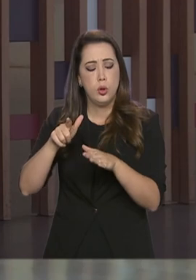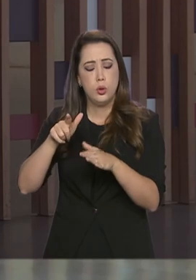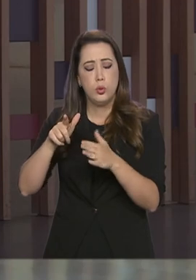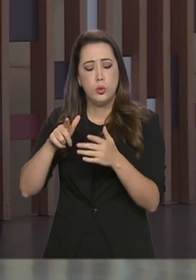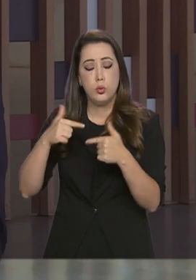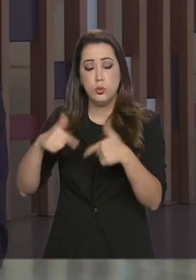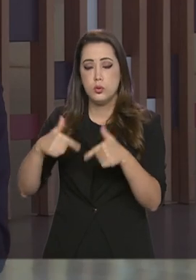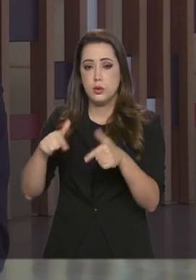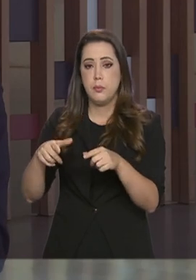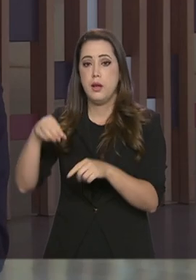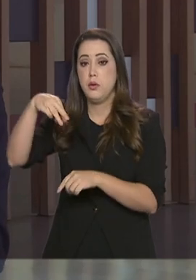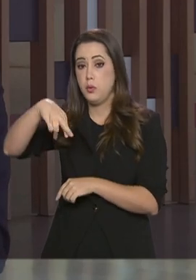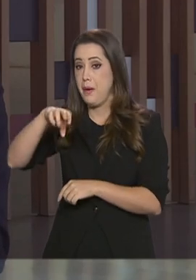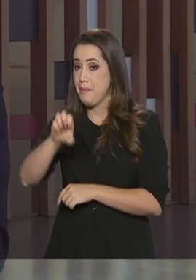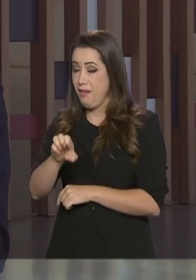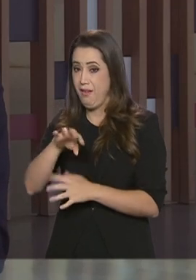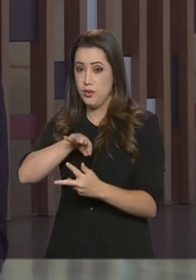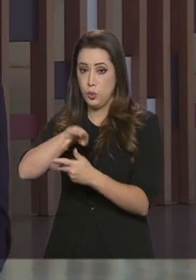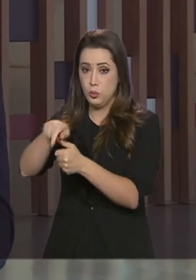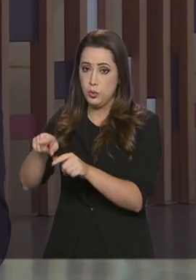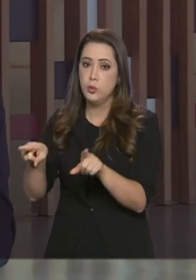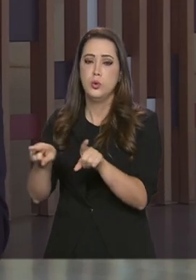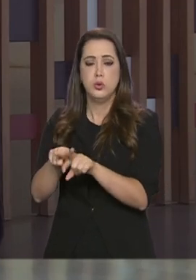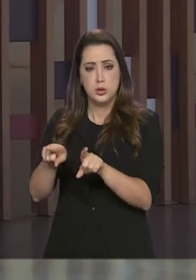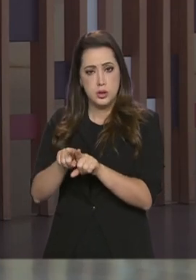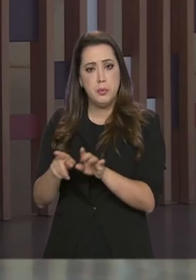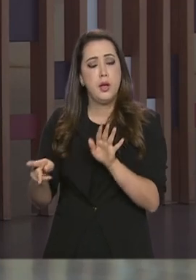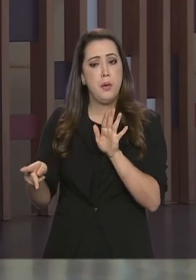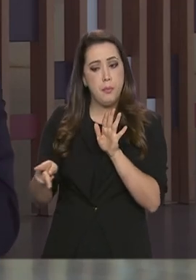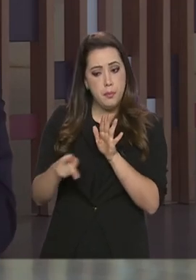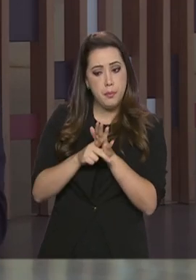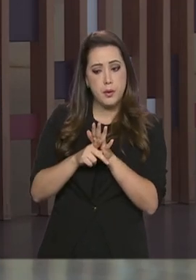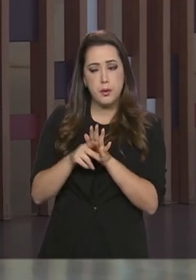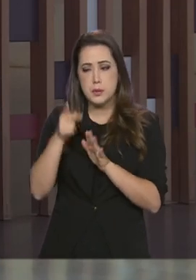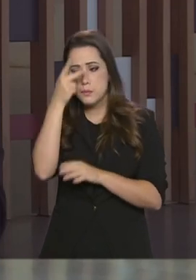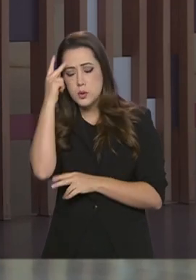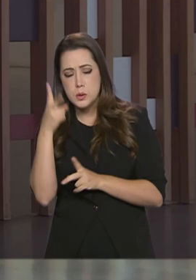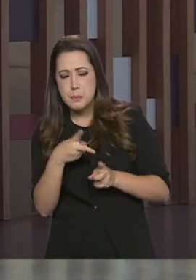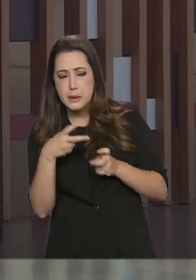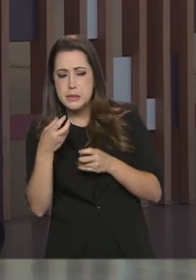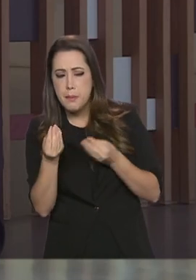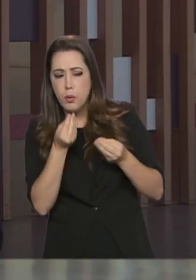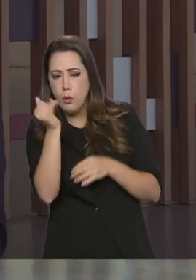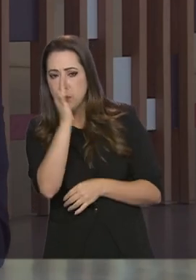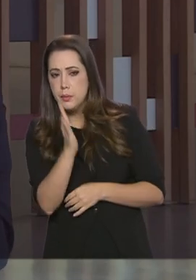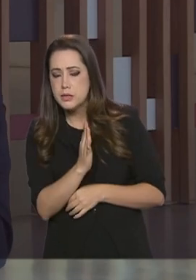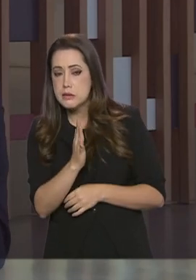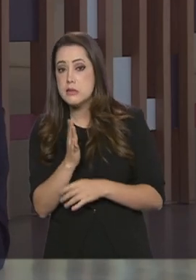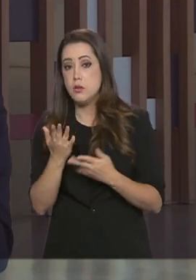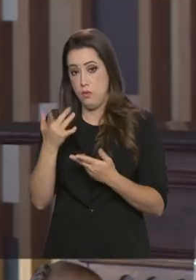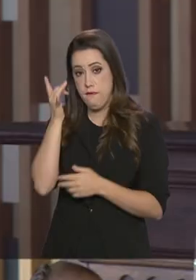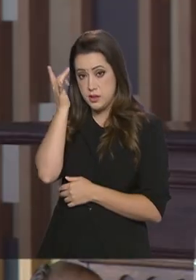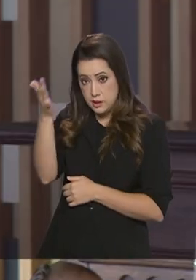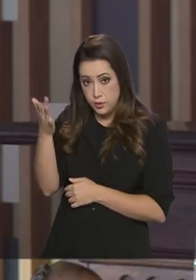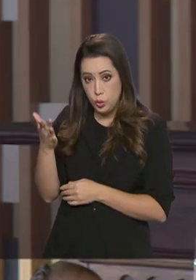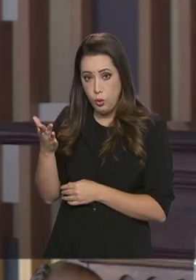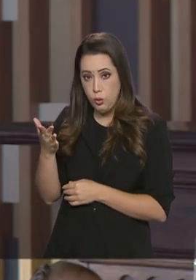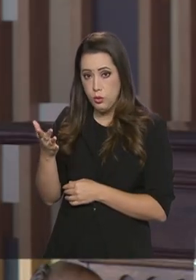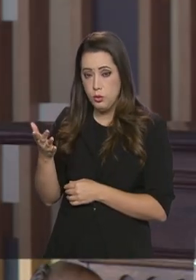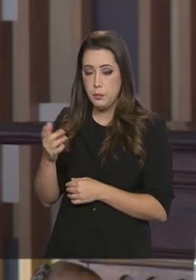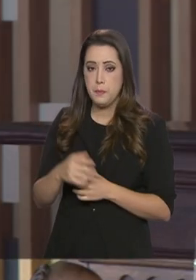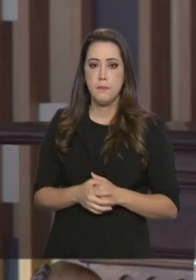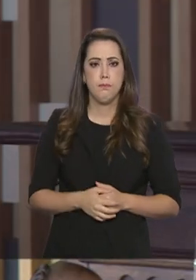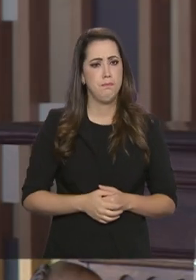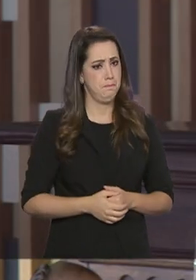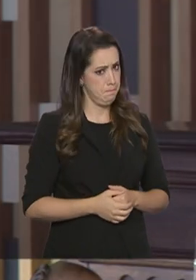a própria imagem que o Itamaraty, o Brasil, tem lá fora, de uma certa forma, facilitaram esse processo? Olha,